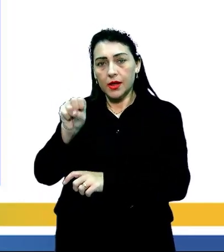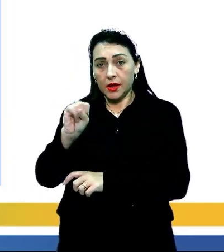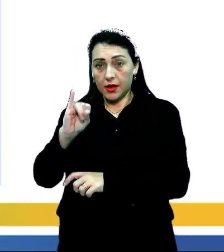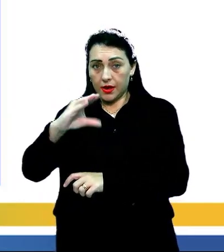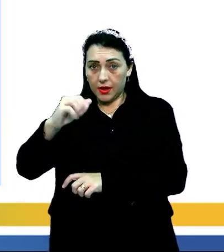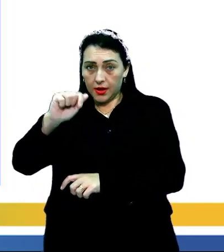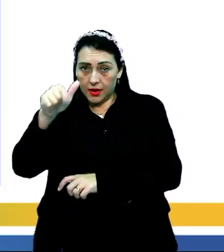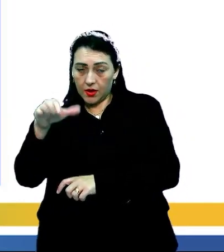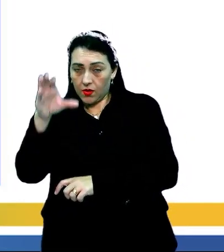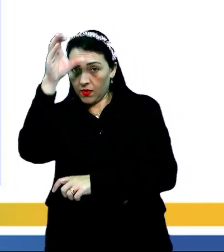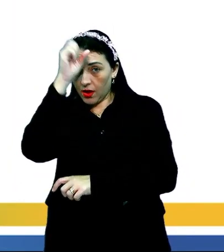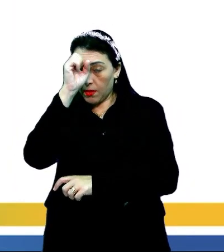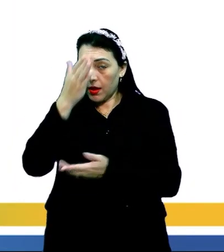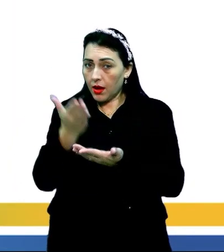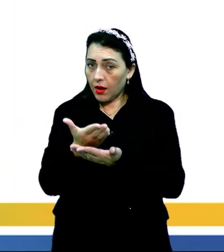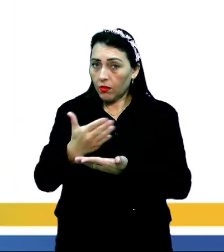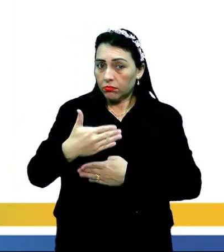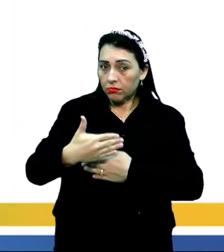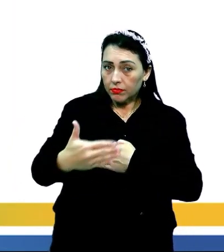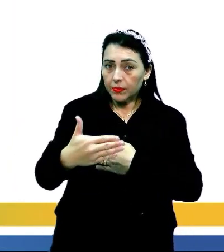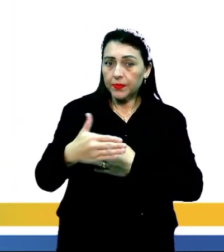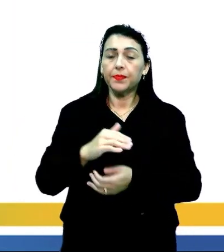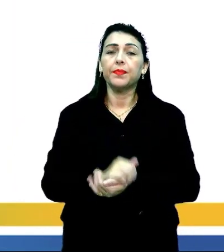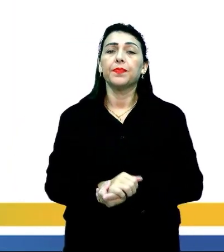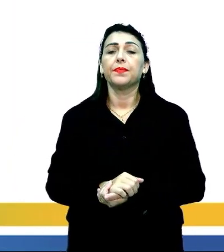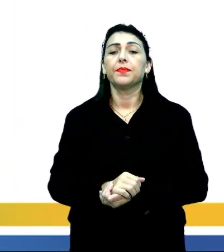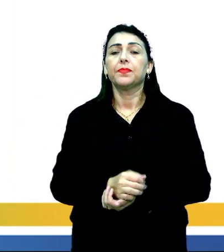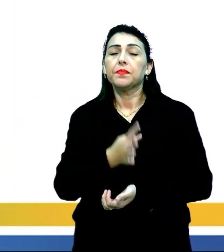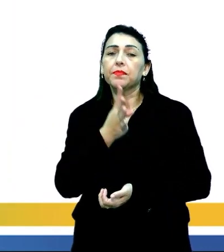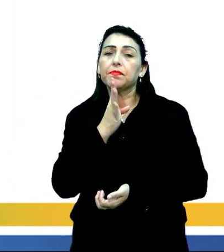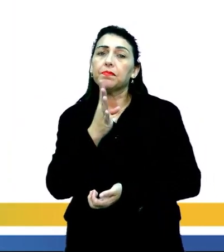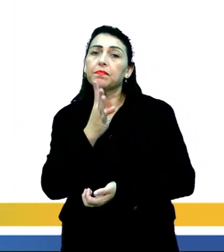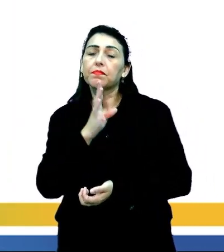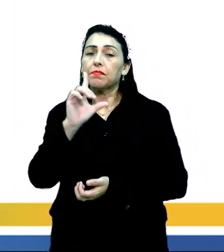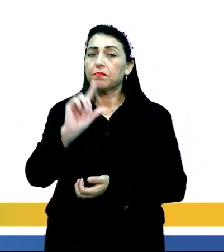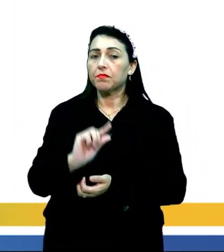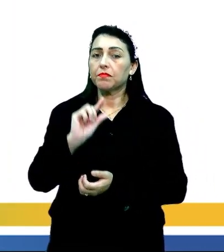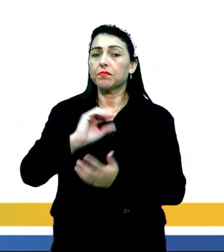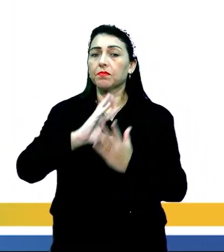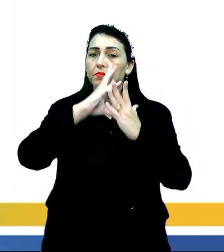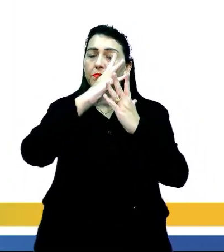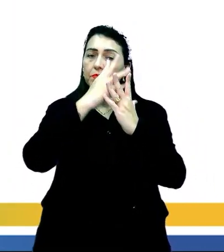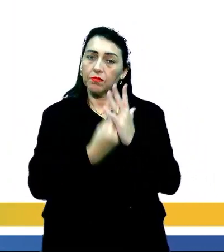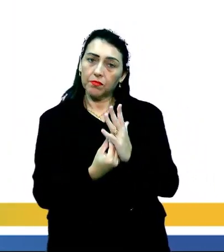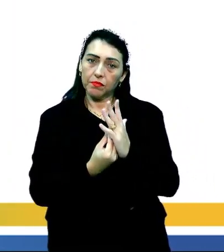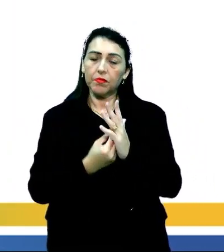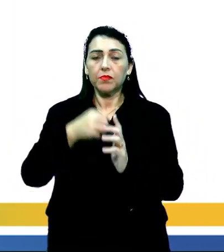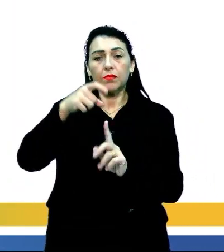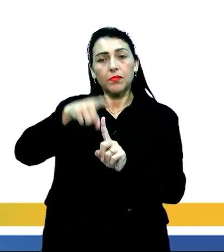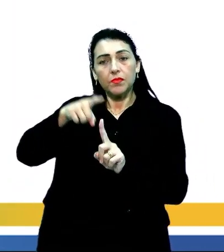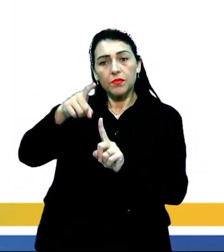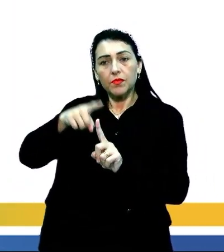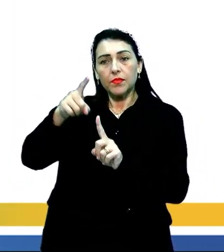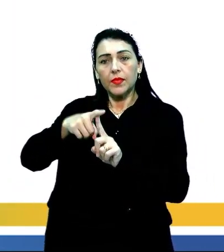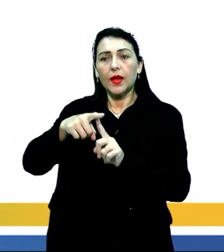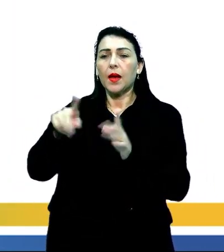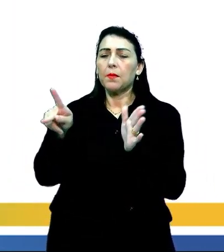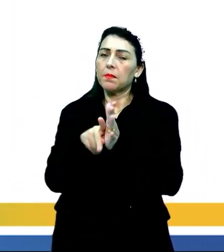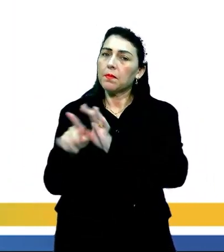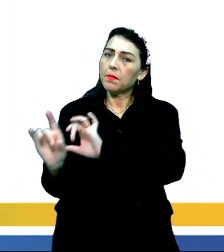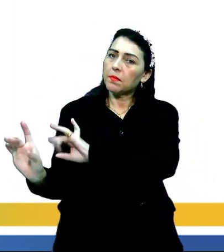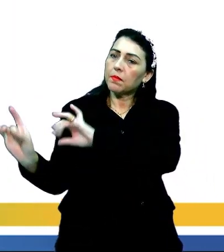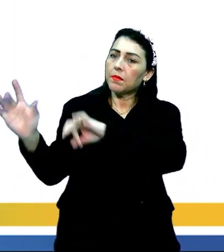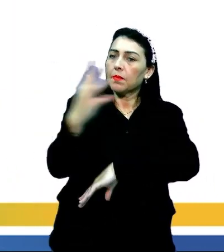adiante, ok? Então, vamos conhecer um pouco do domínio amazônico? O domínio amazônico é